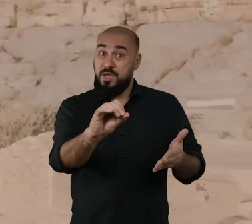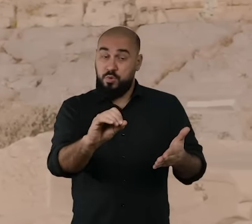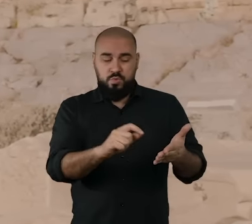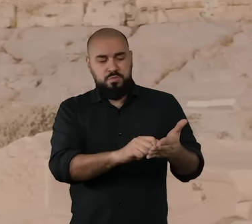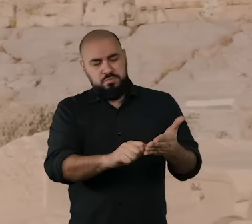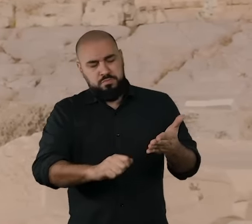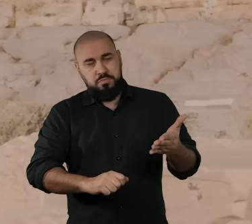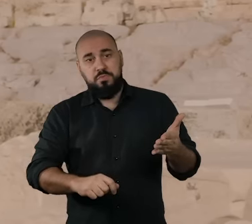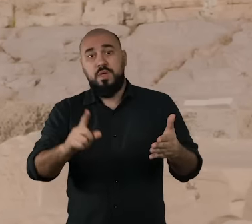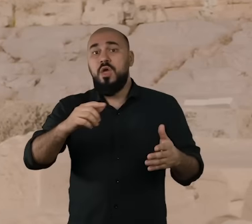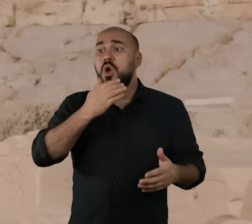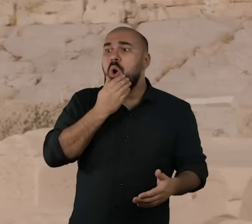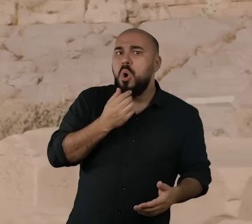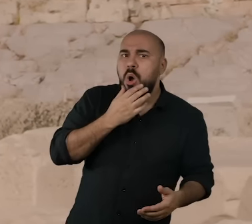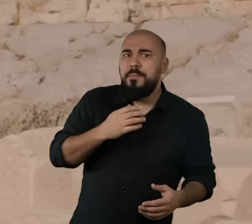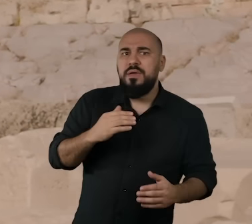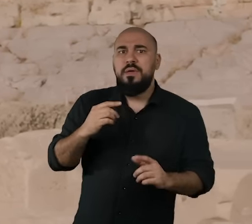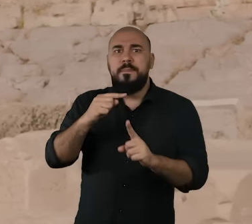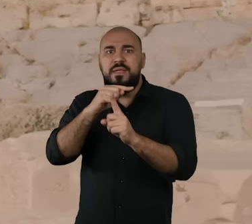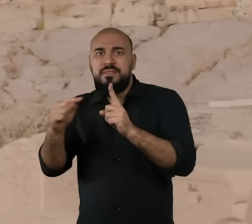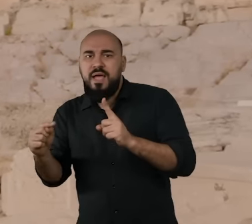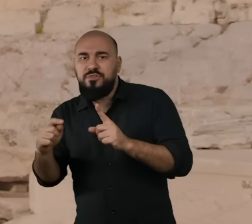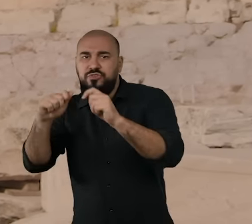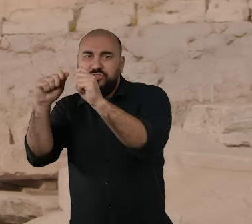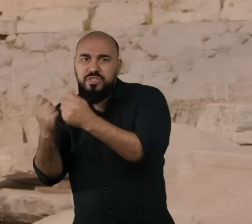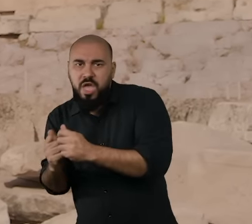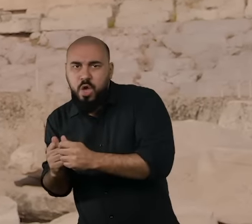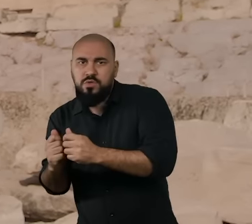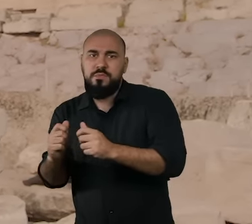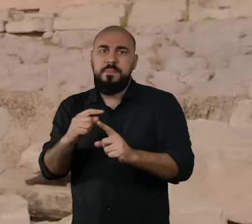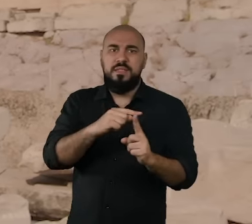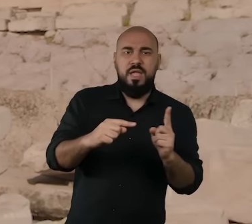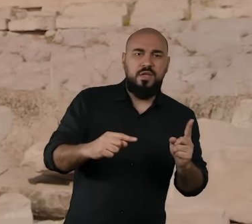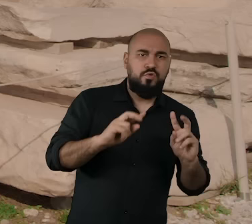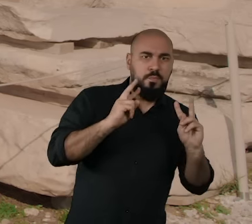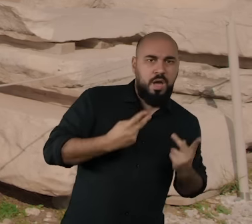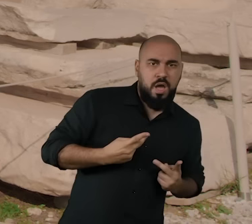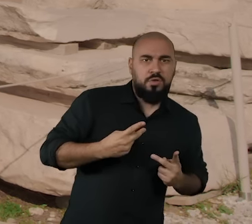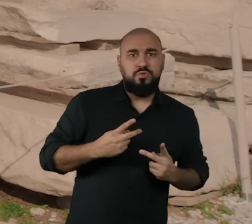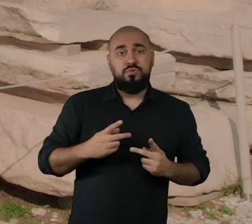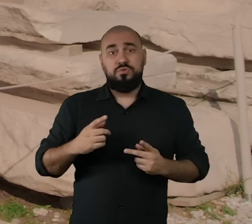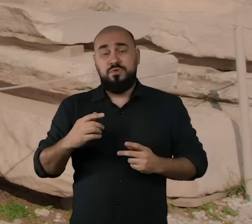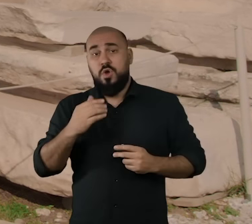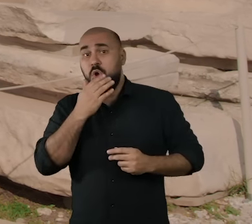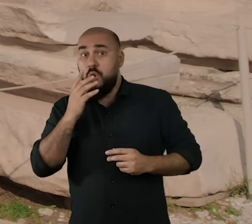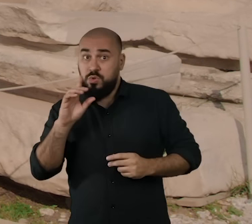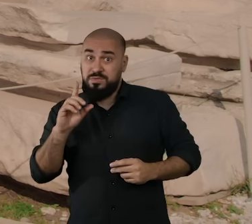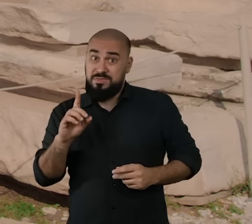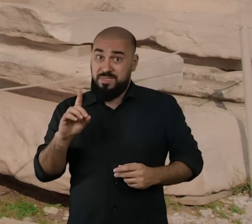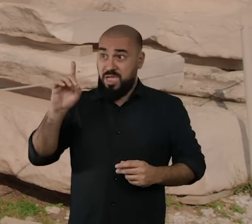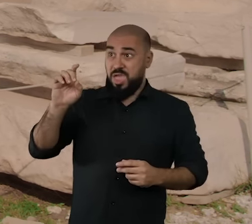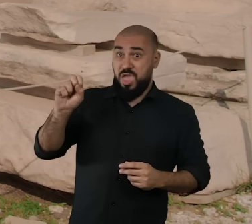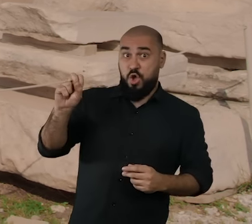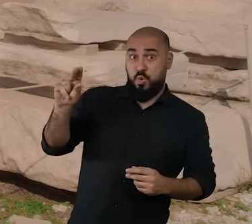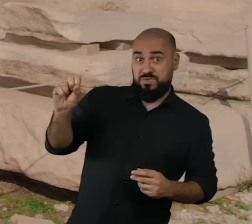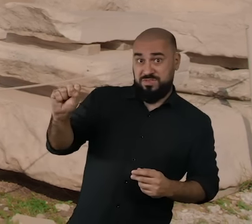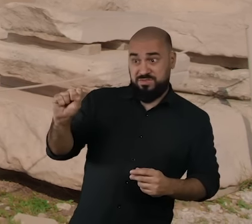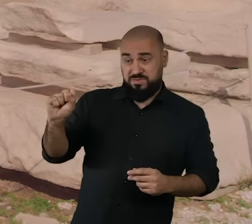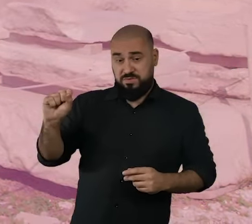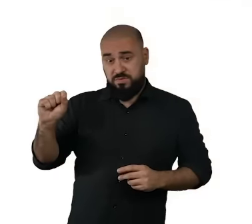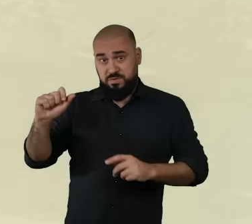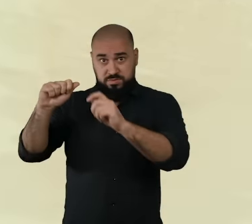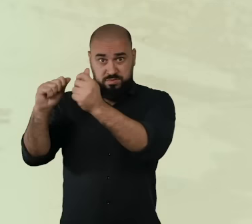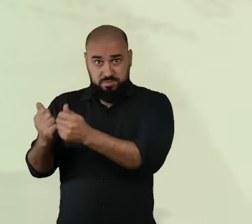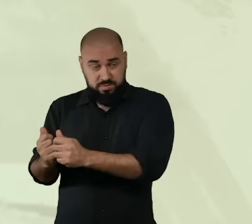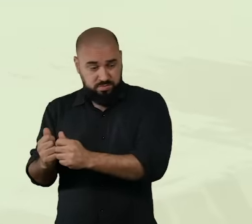semideuses, de divindades que se apaixonavam por seres humanos e assim por diante. E não apenas Homero. A bem da verdade, nós temos